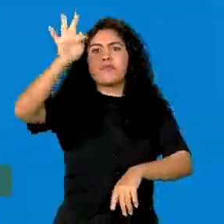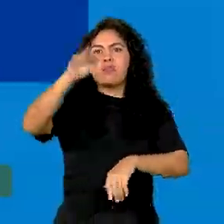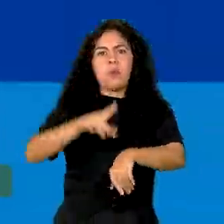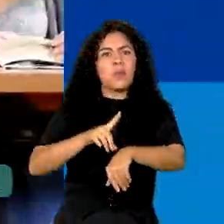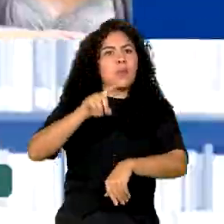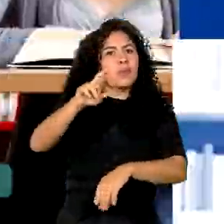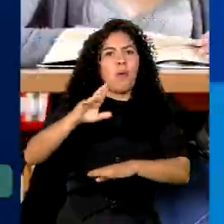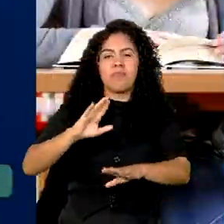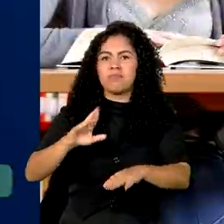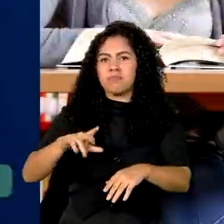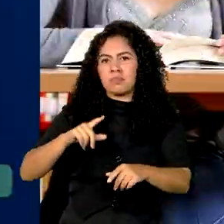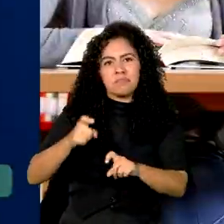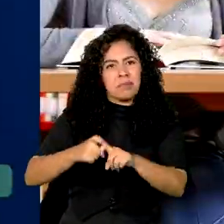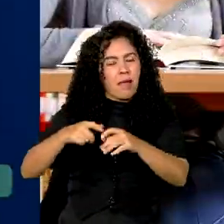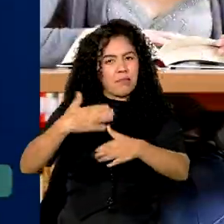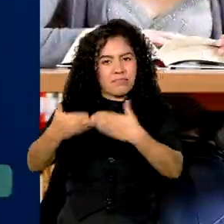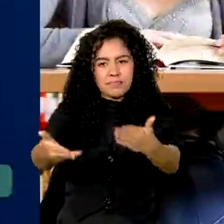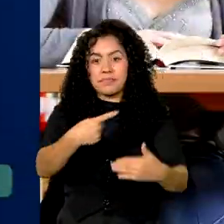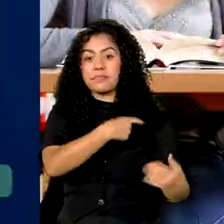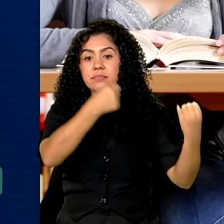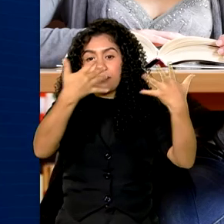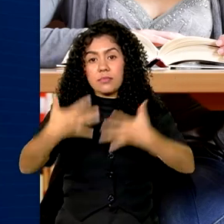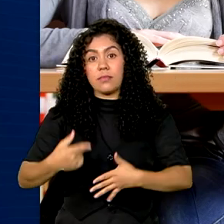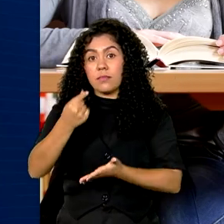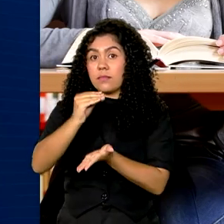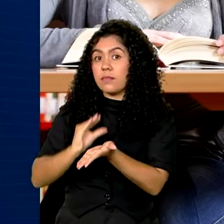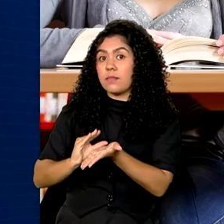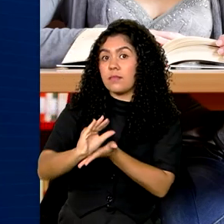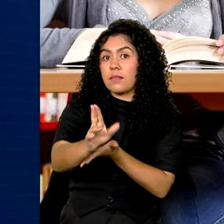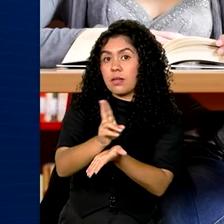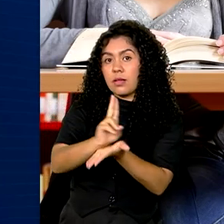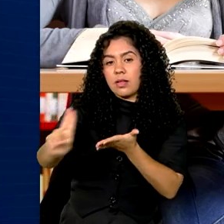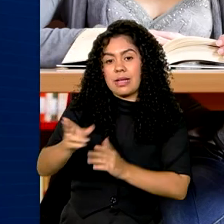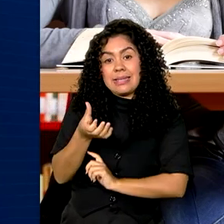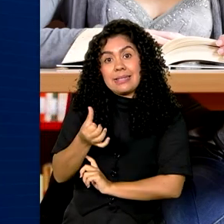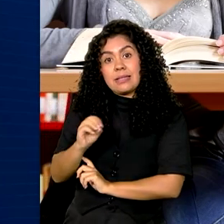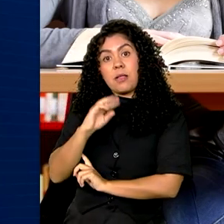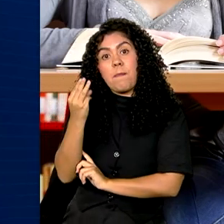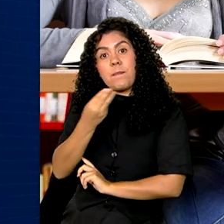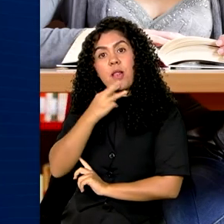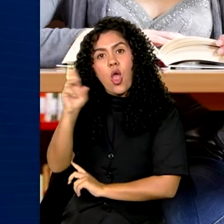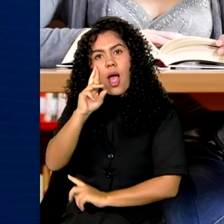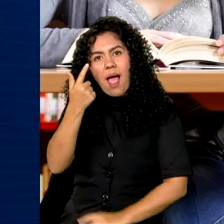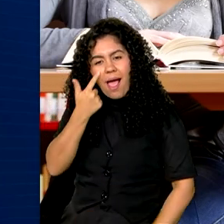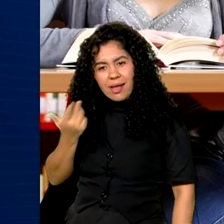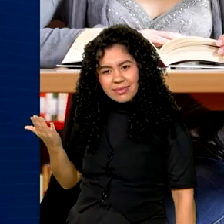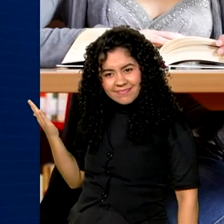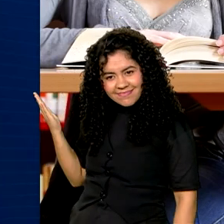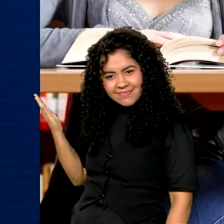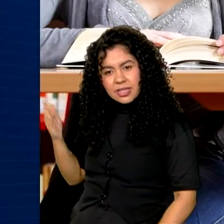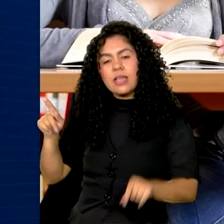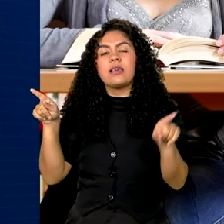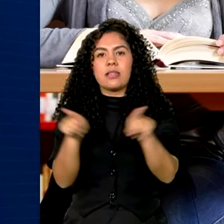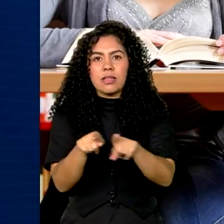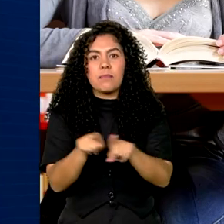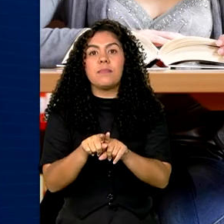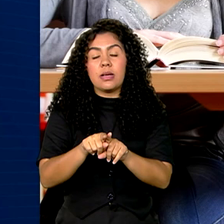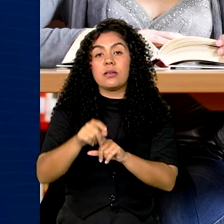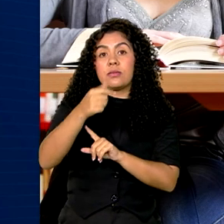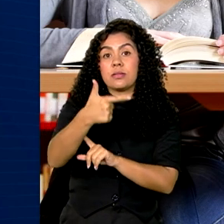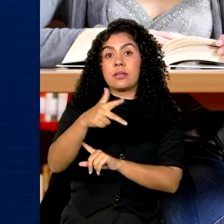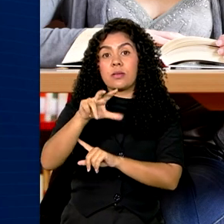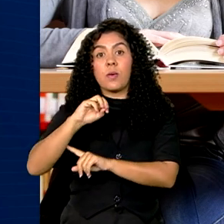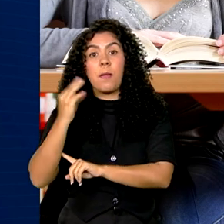país. Nas universidades federais serão investidos R 60 milhões em expansão com novos campi e quase R 250